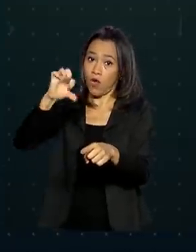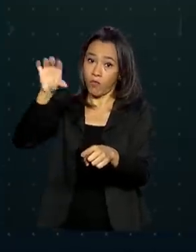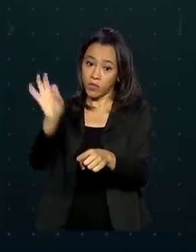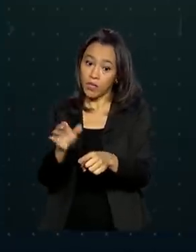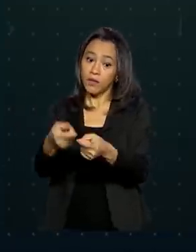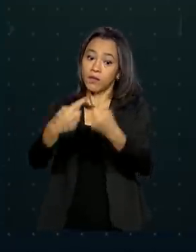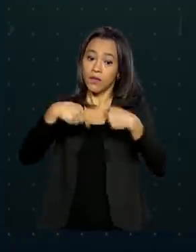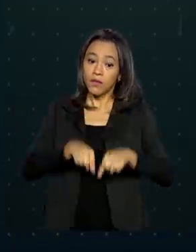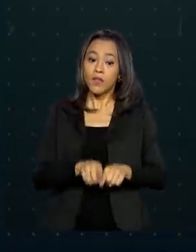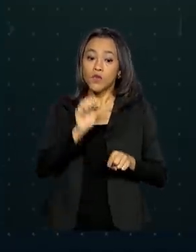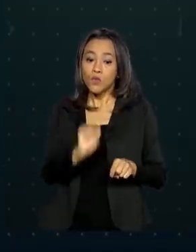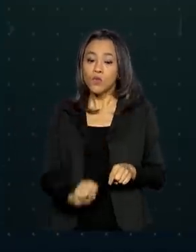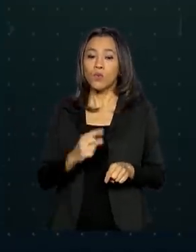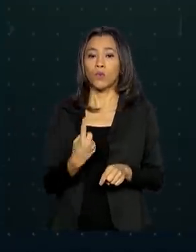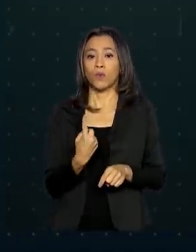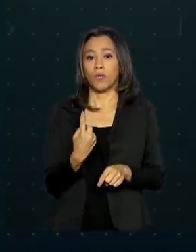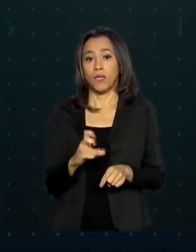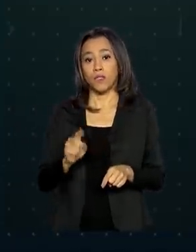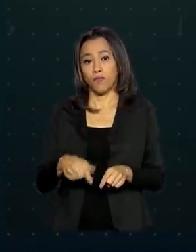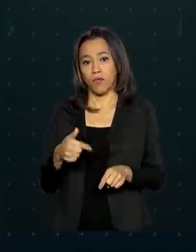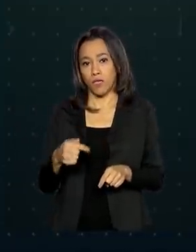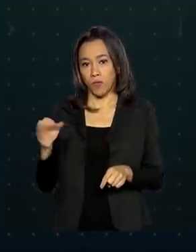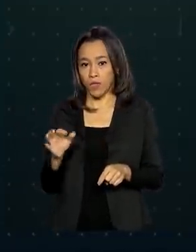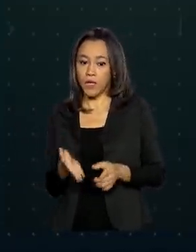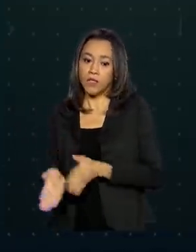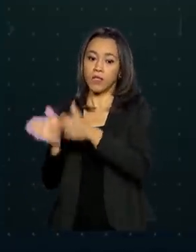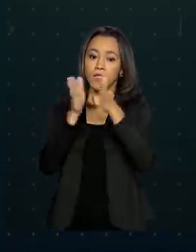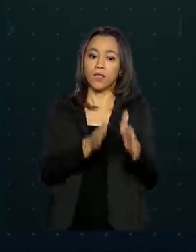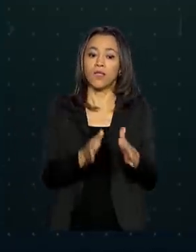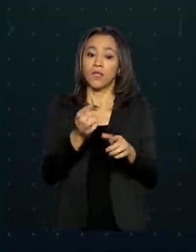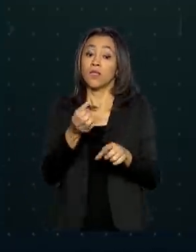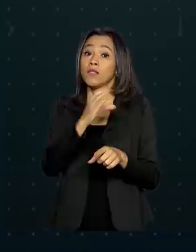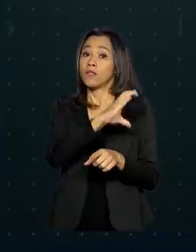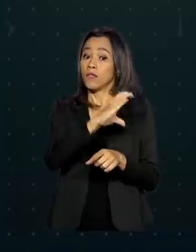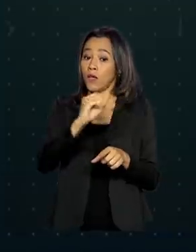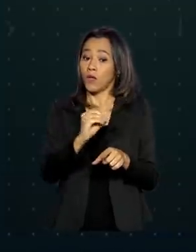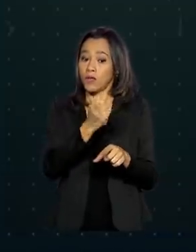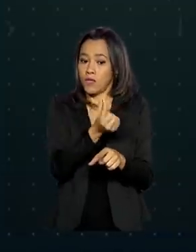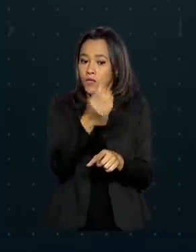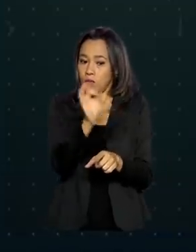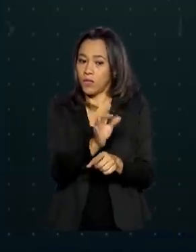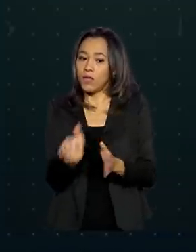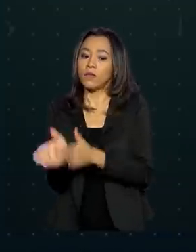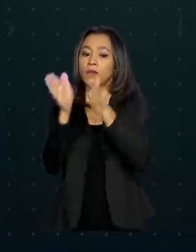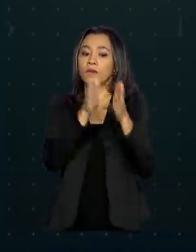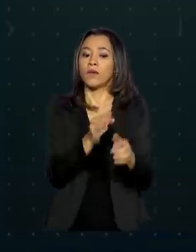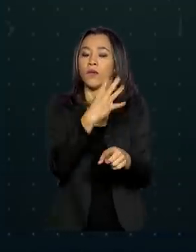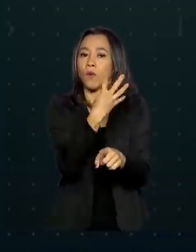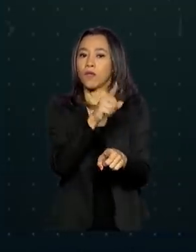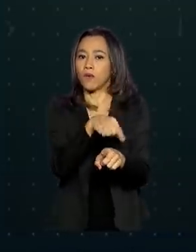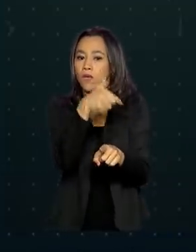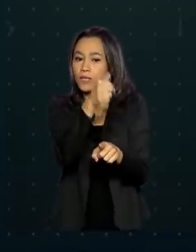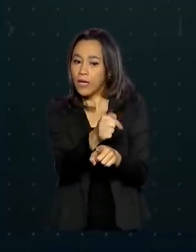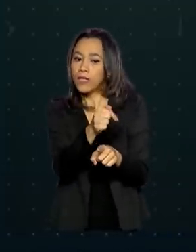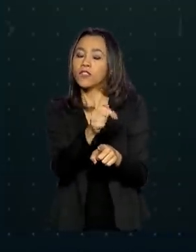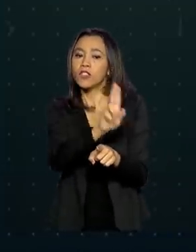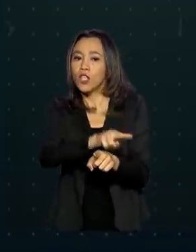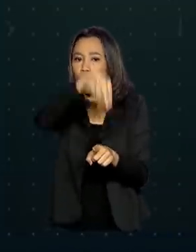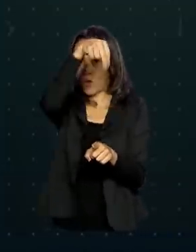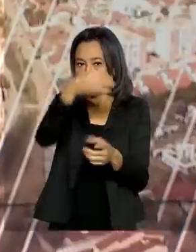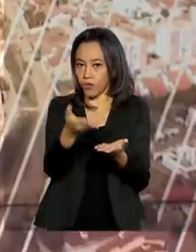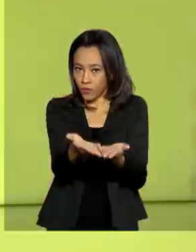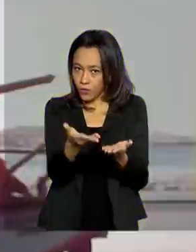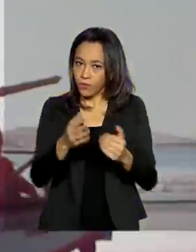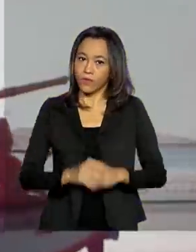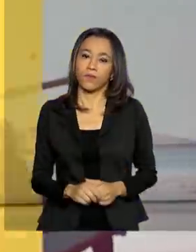,7% no sul, 6% no centro-oeste e 4,7% na região norte.